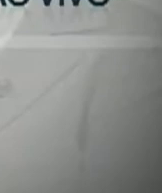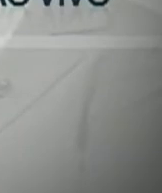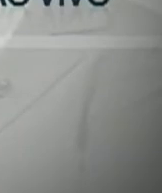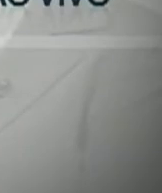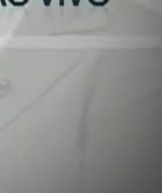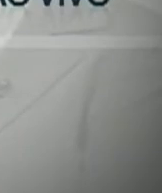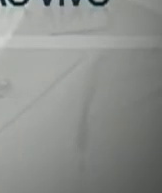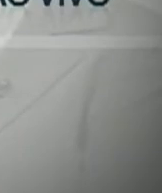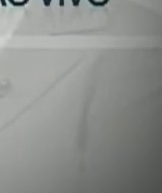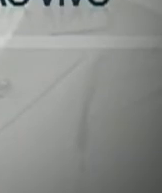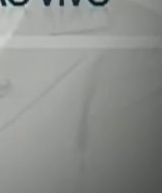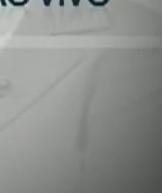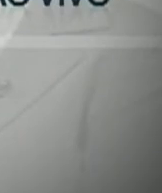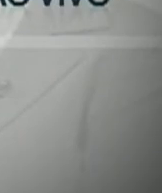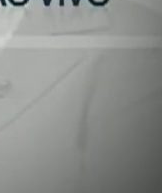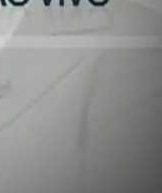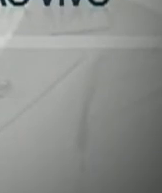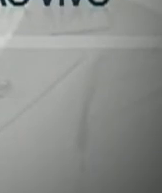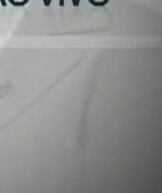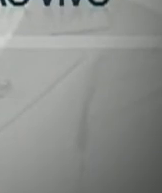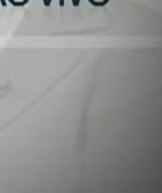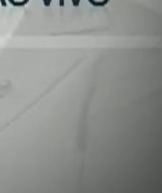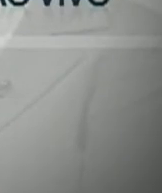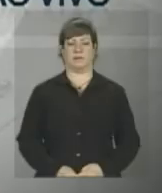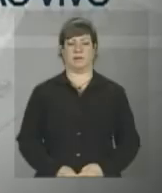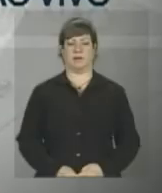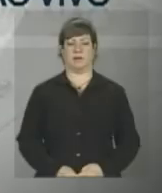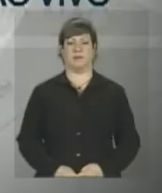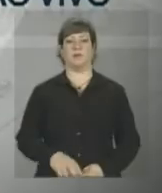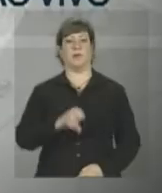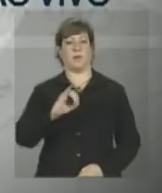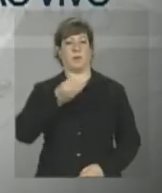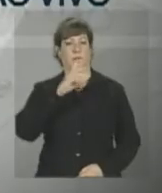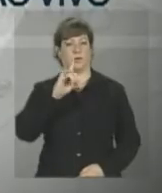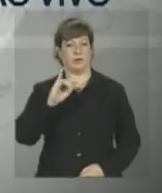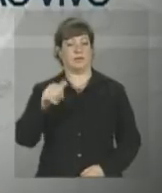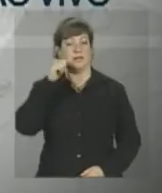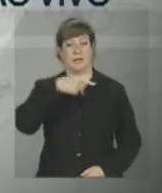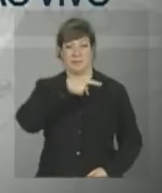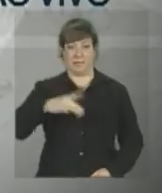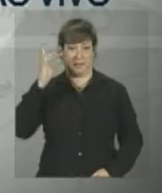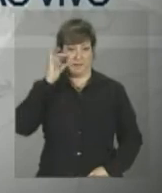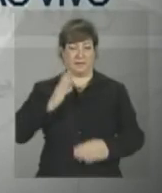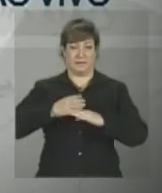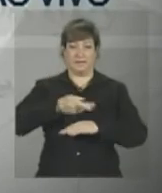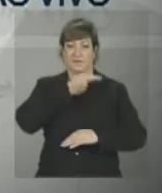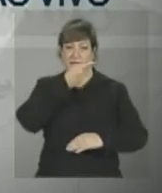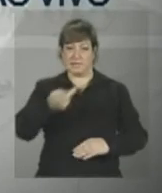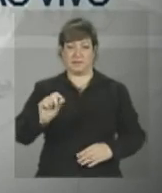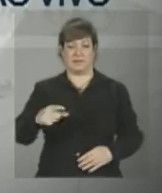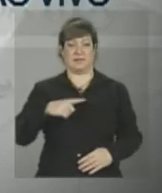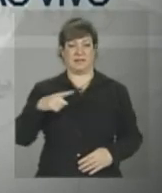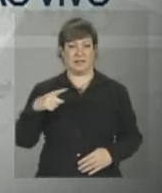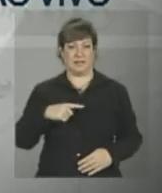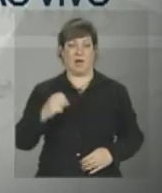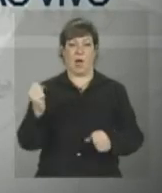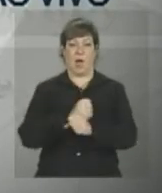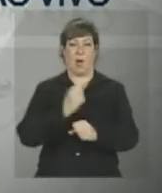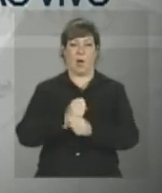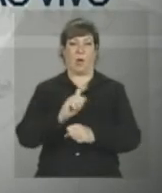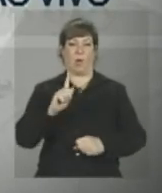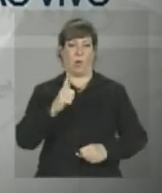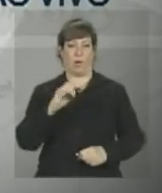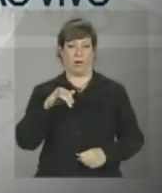Olá, bom dia. A presidenta Dilma Rousseff visita daqui a pouco trechos em obras da Ferrovia Norte-Sul em Goiás. Estão